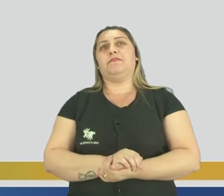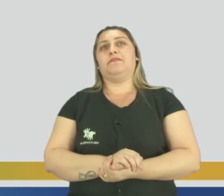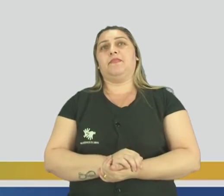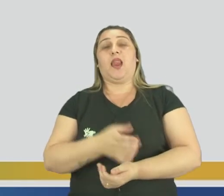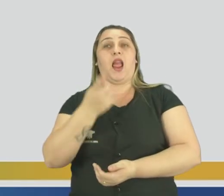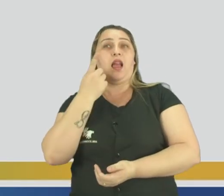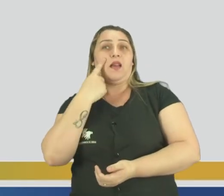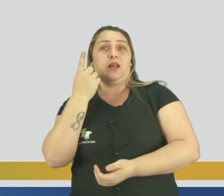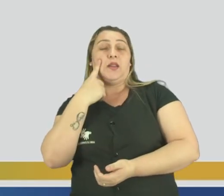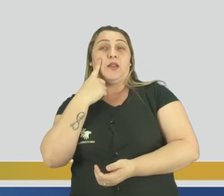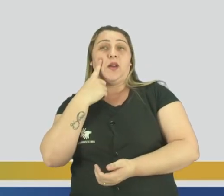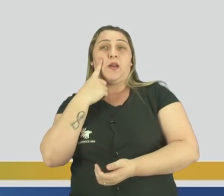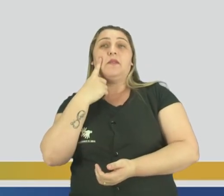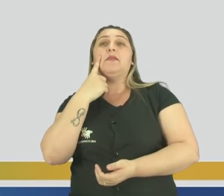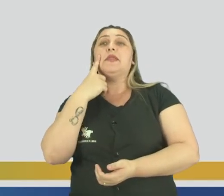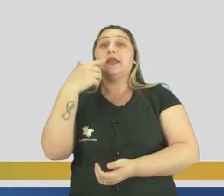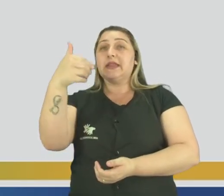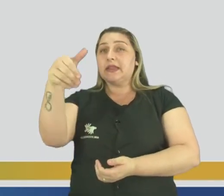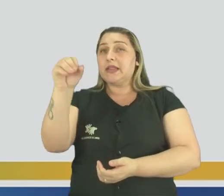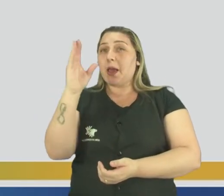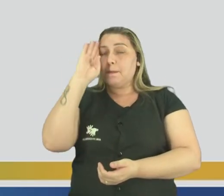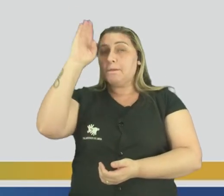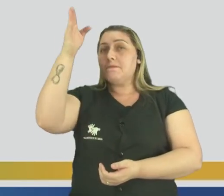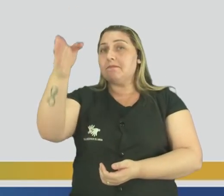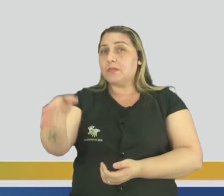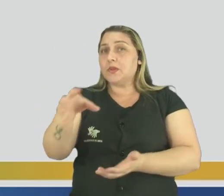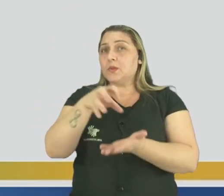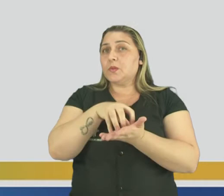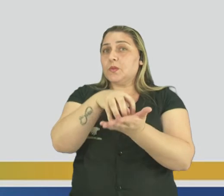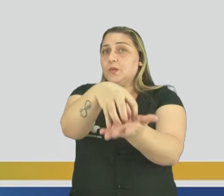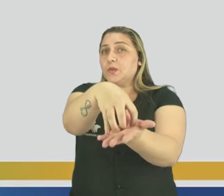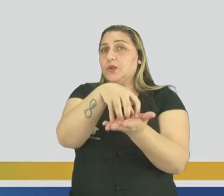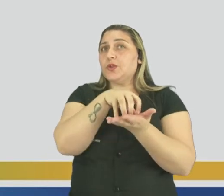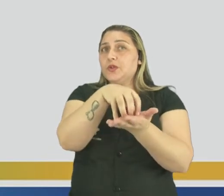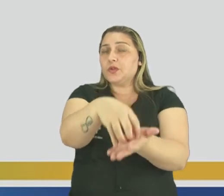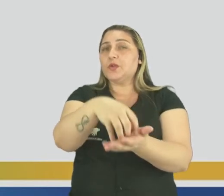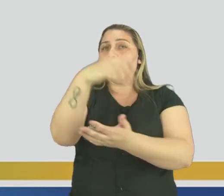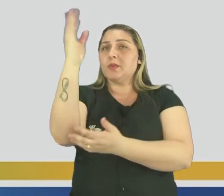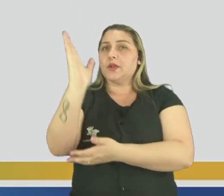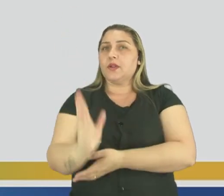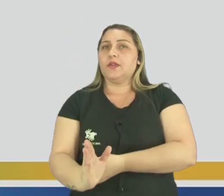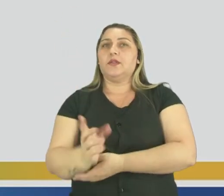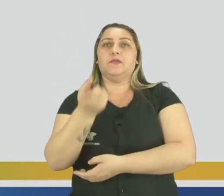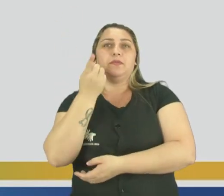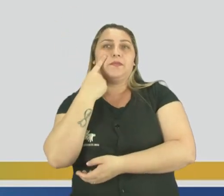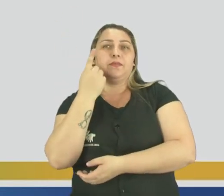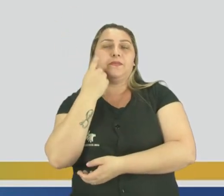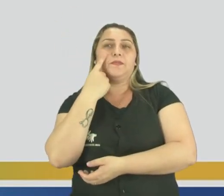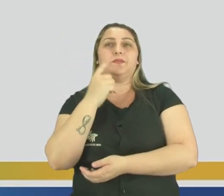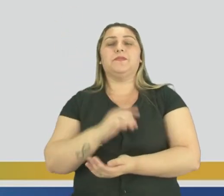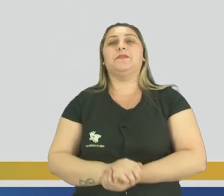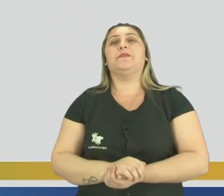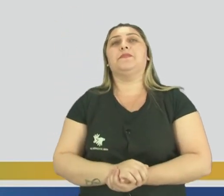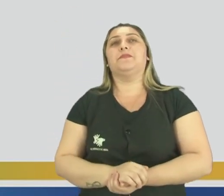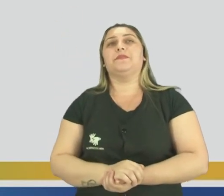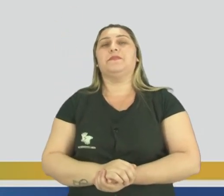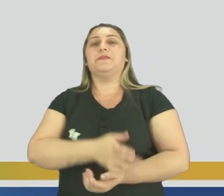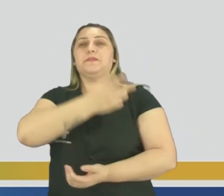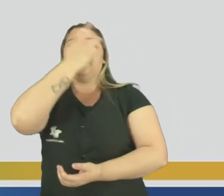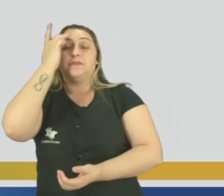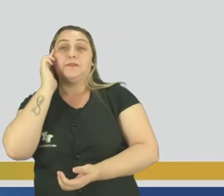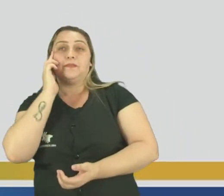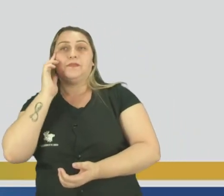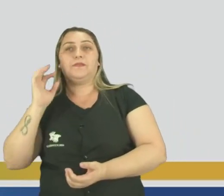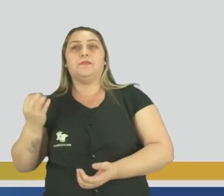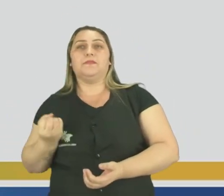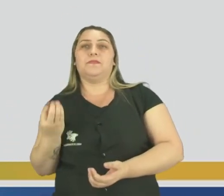Agora, os top 10 principais pontos turísticos do Brasil. Esse ponto turístico aqui que as pessoas ficam lá